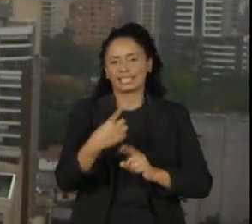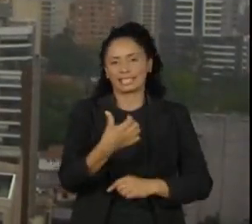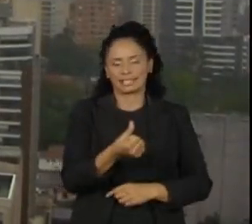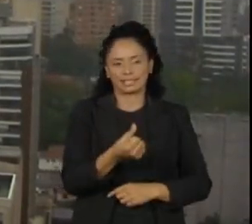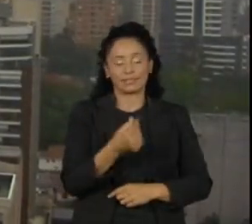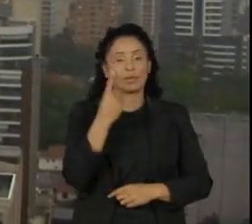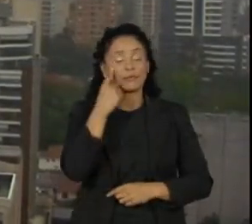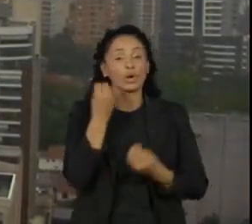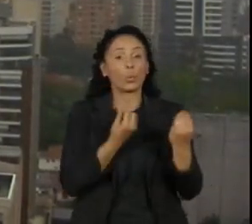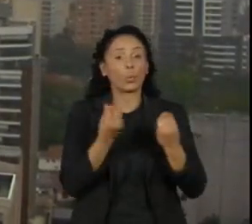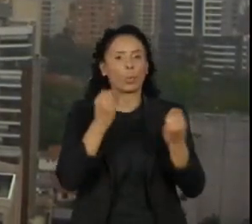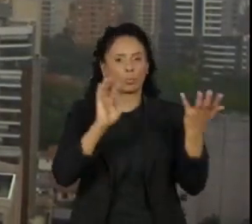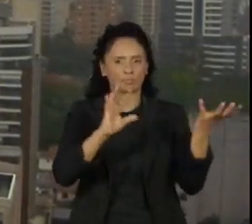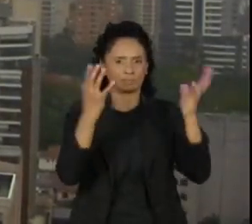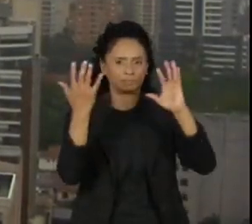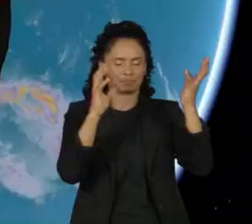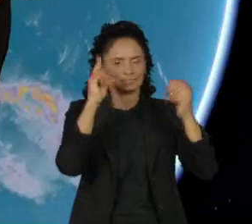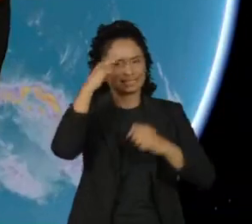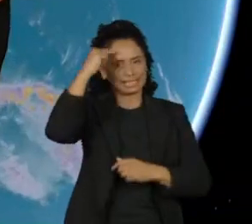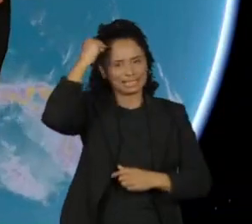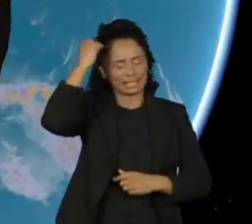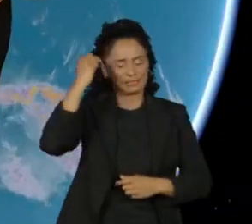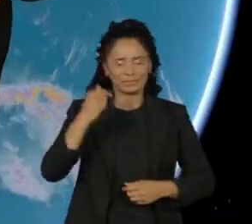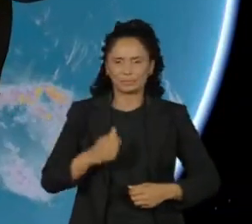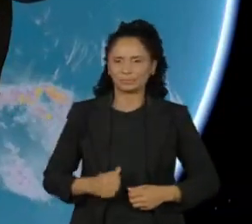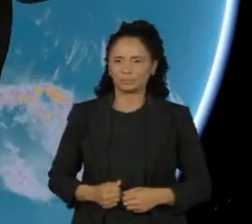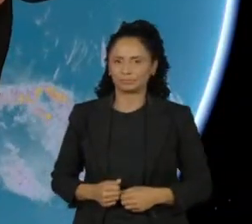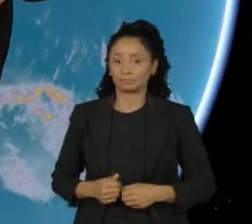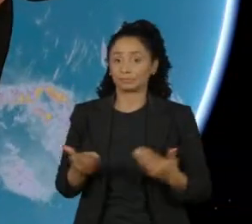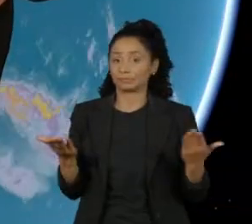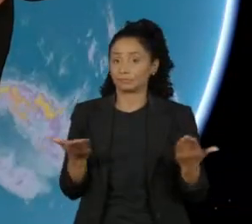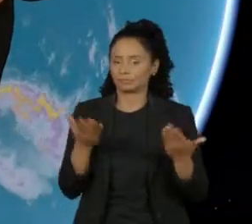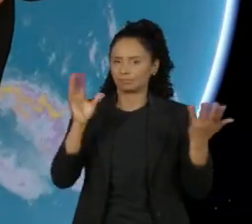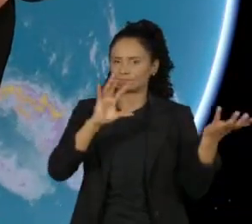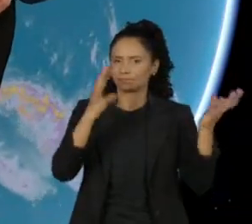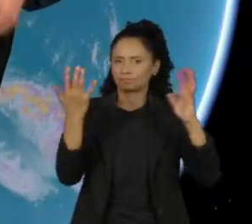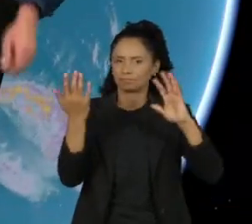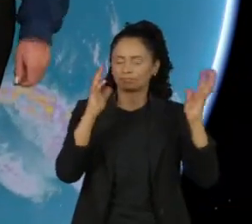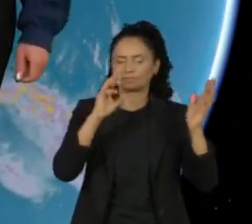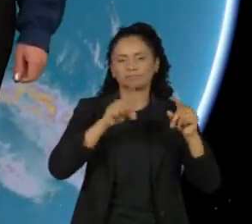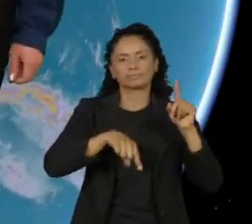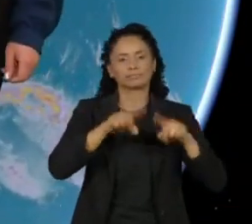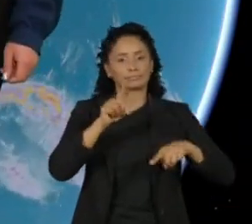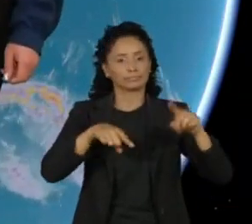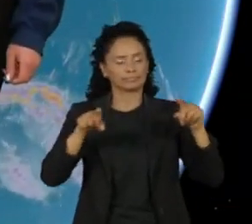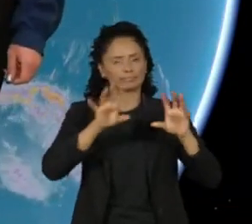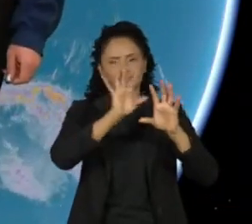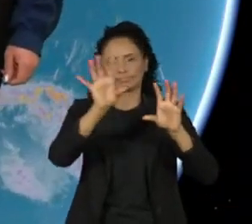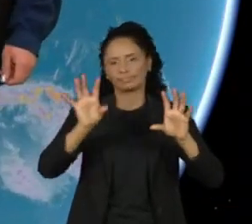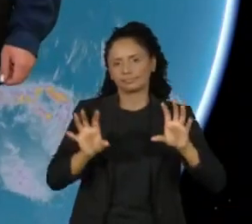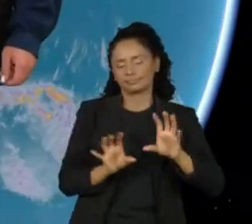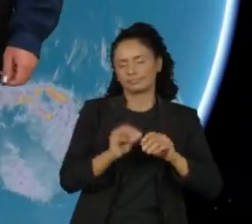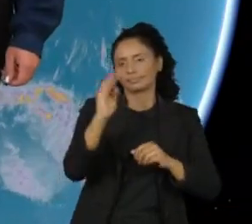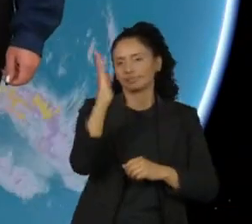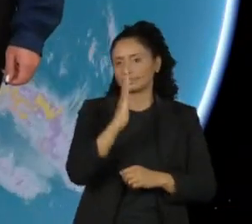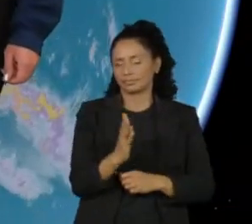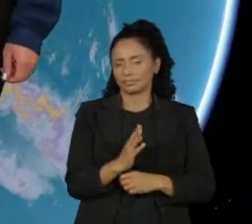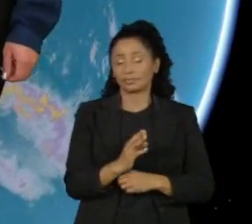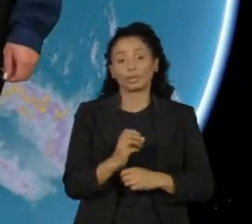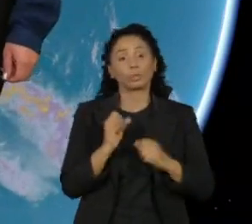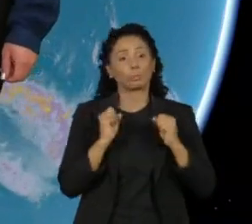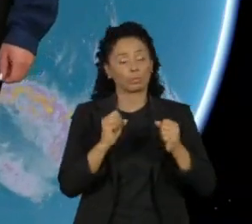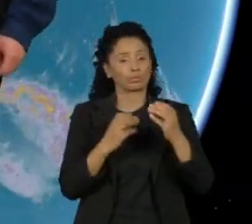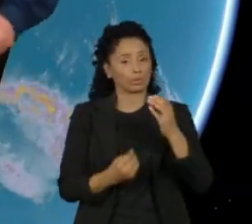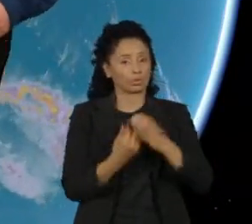previsão do tempo para todo o Brasil com a Stephanie Toso. Hoje o tempo continua muito instável na maior parte do Brasil. A formação de um ciclone